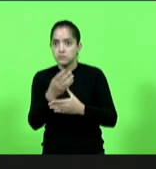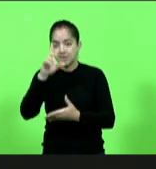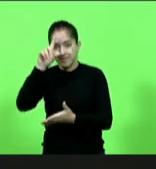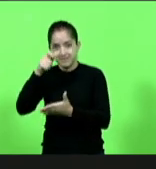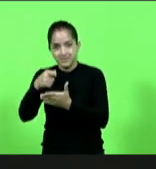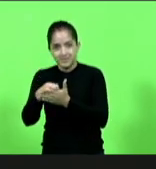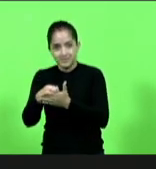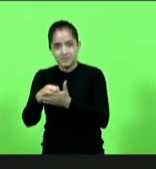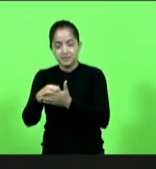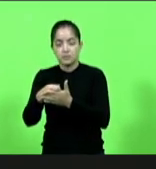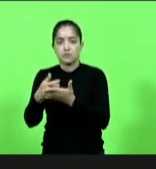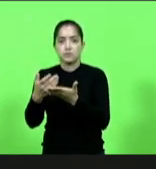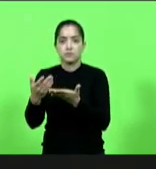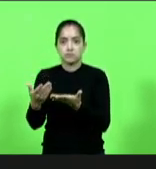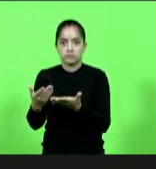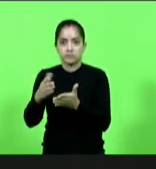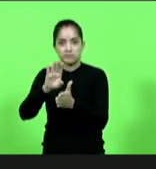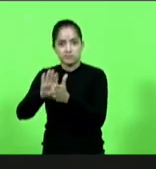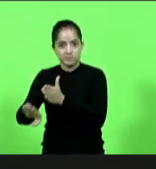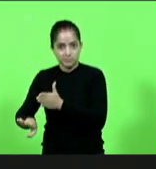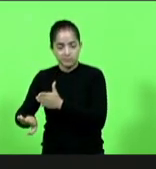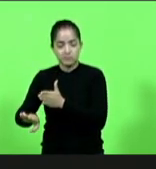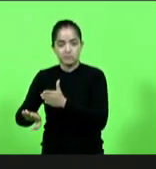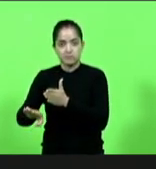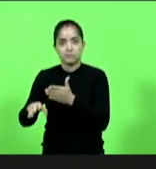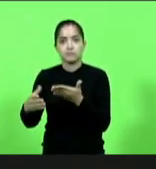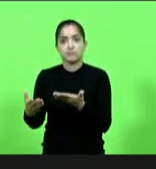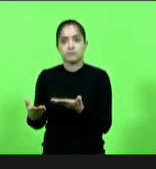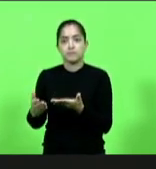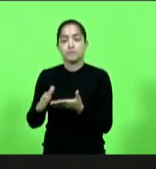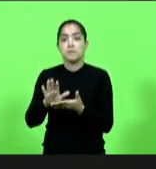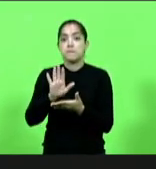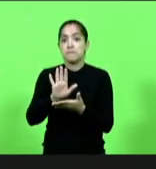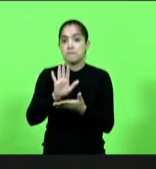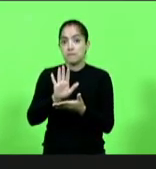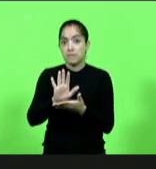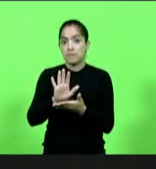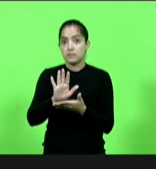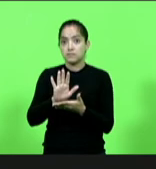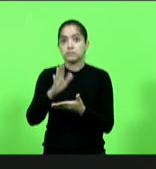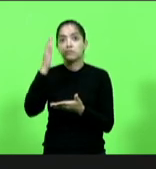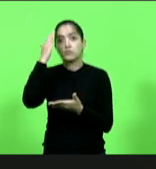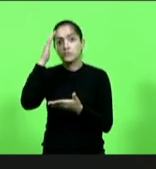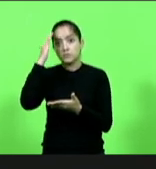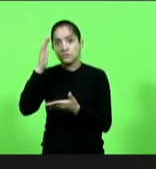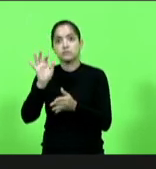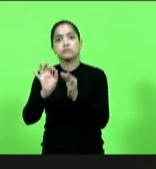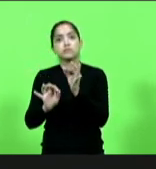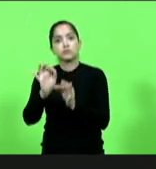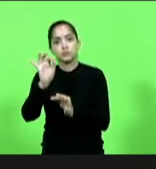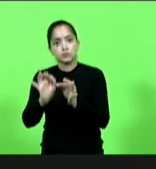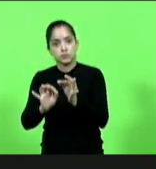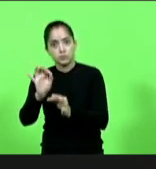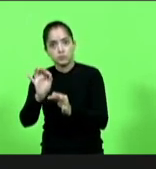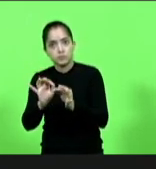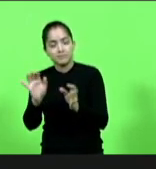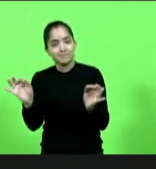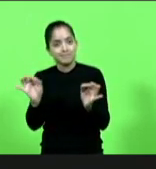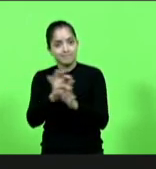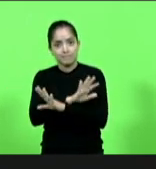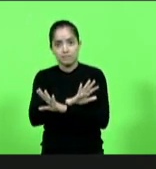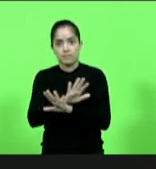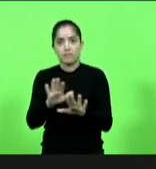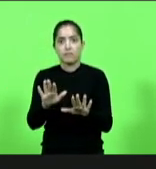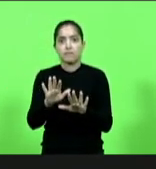liminar, suspendendo a sentença da Sexta Vara Federal, mais um entendimento jurídico que encerre de vez essa